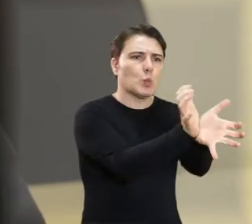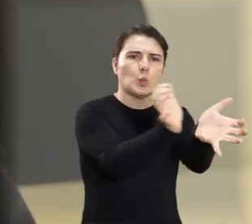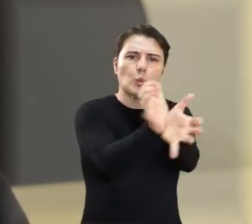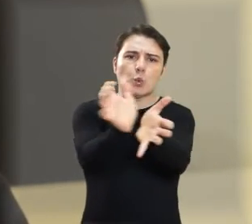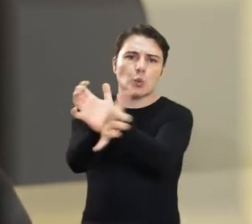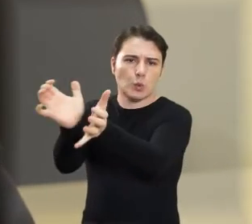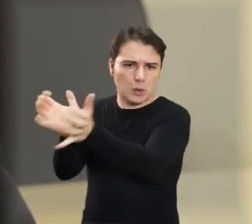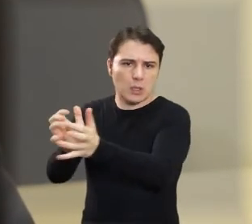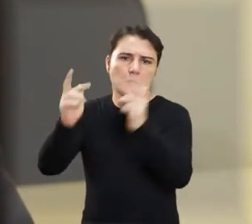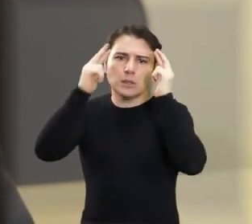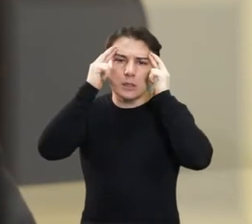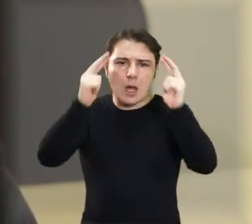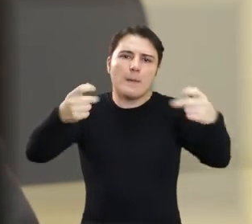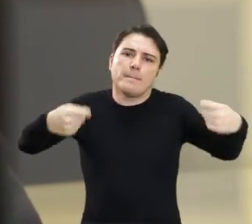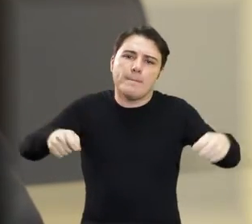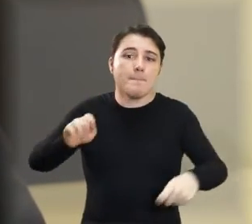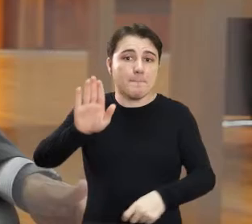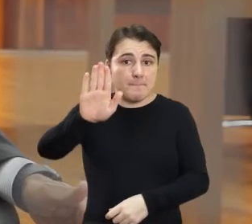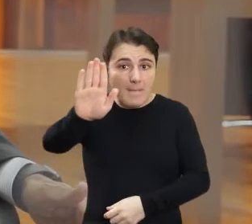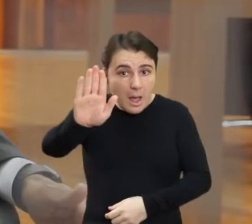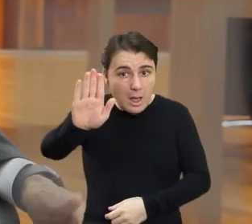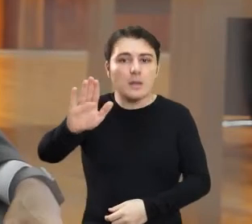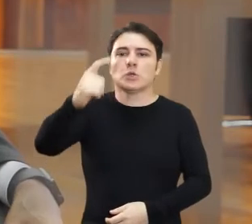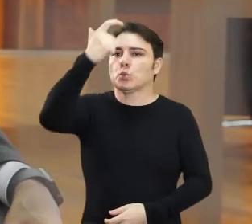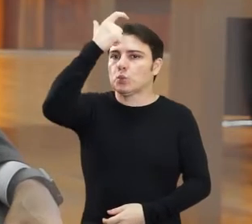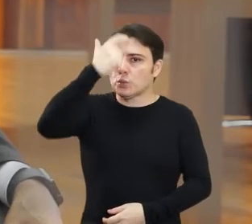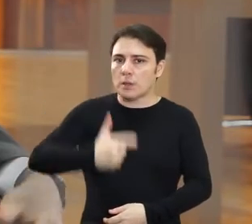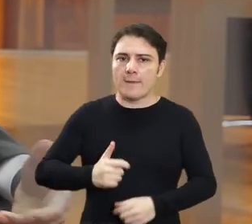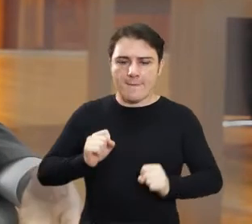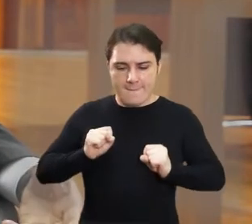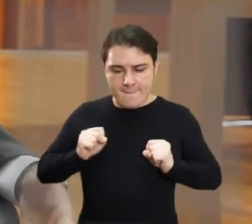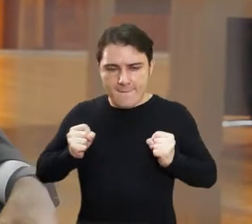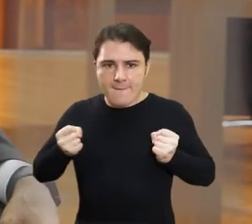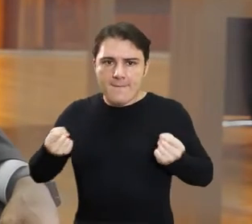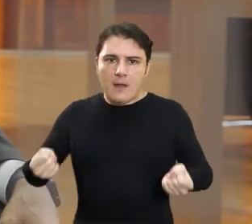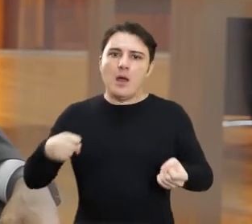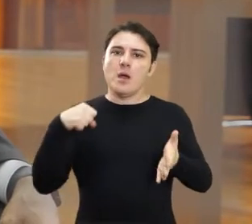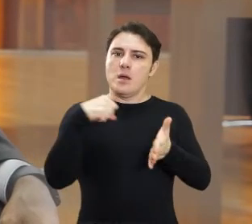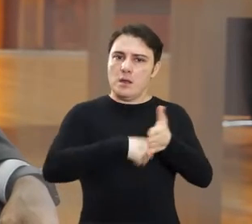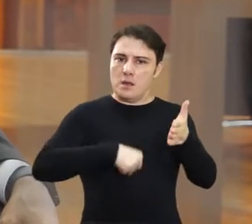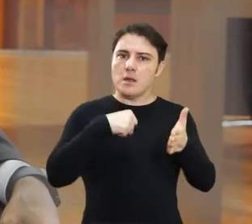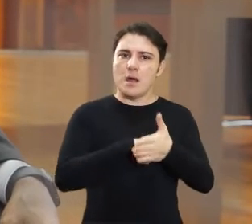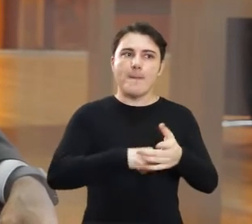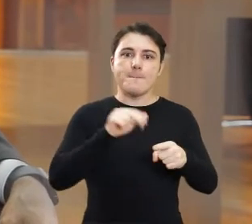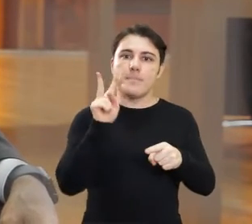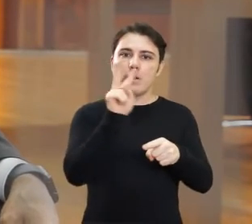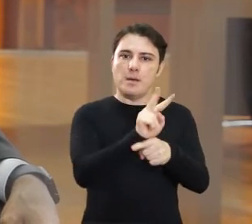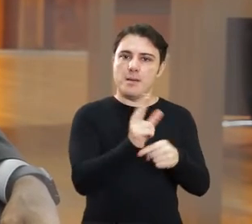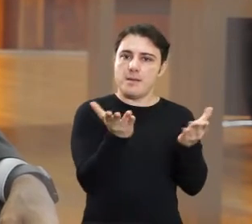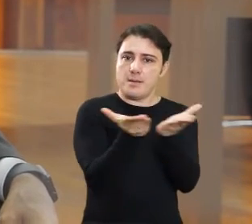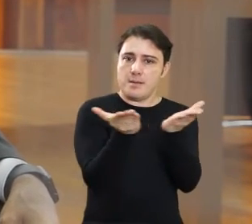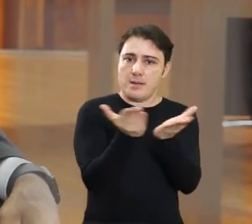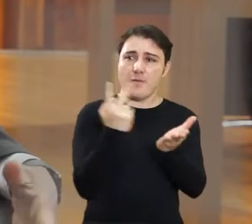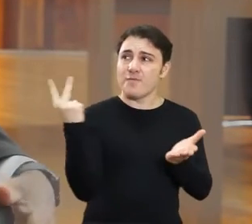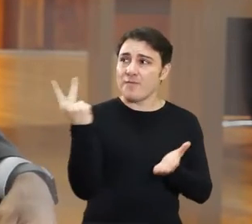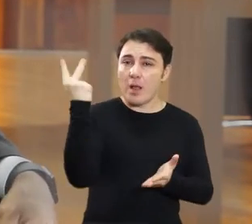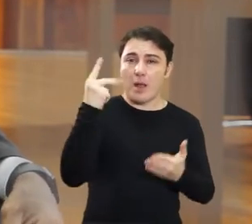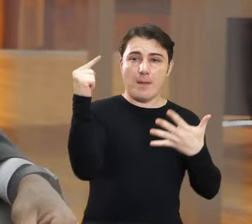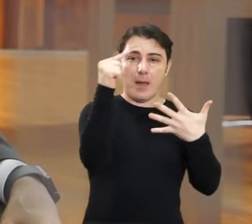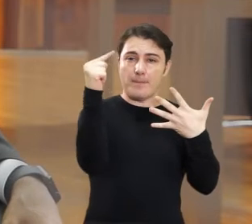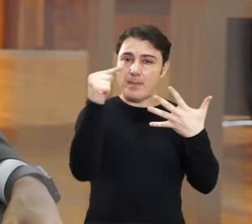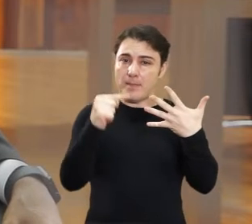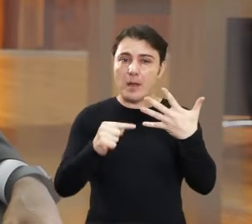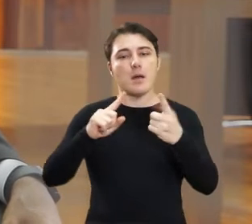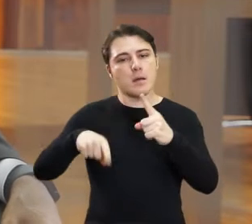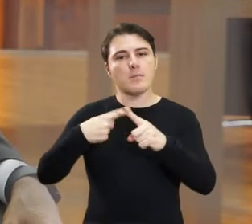todas as bandeiras, independente dela. Nós devemos respeitar, mas eu vou lutar com todas as forças por essas